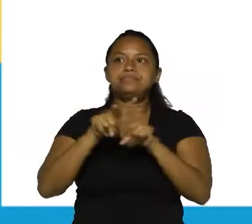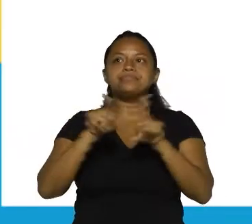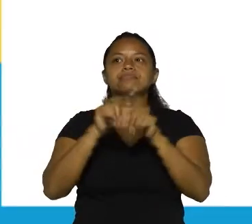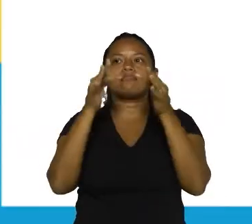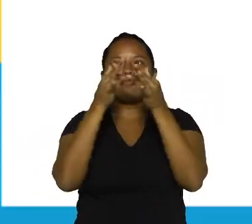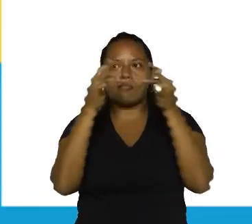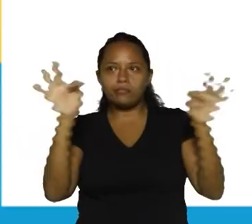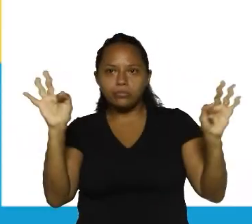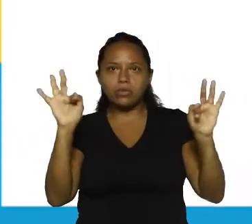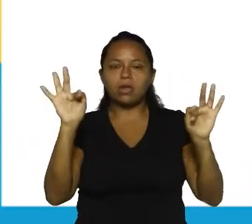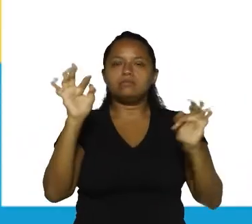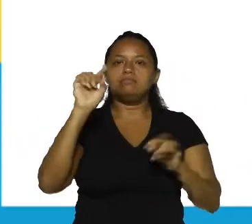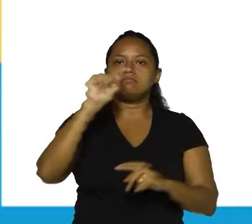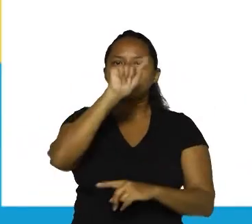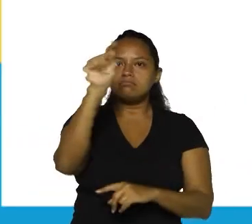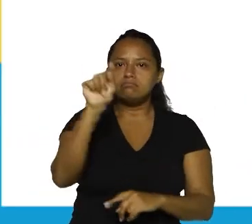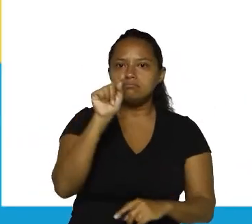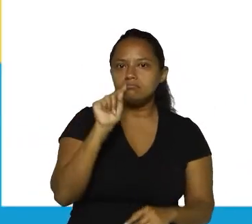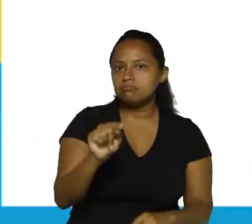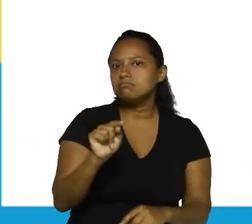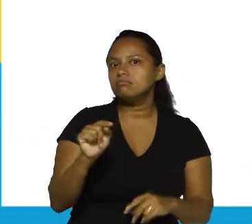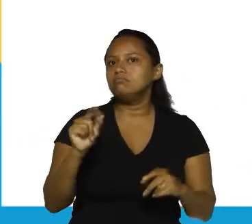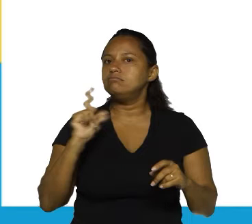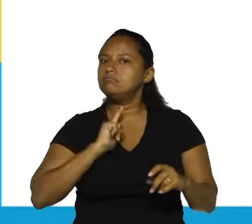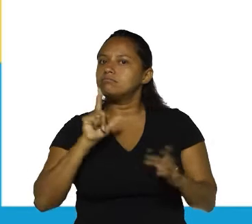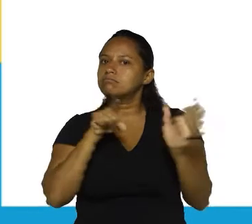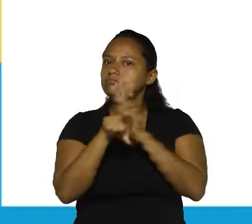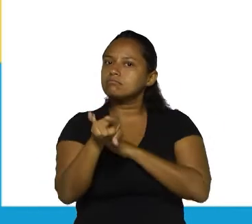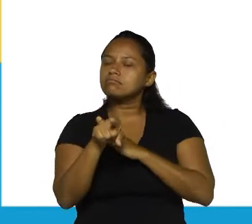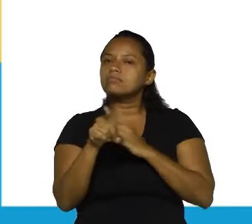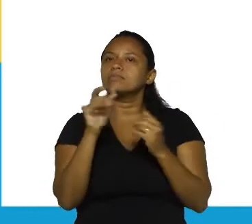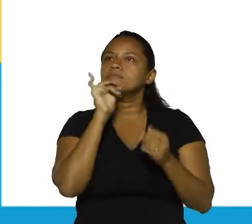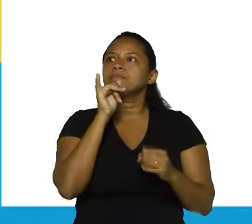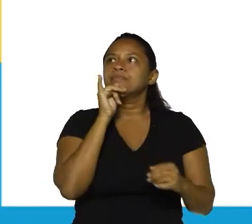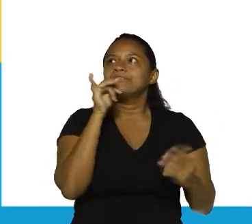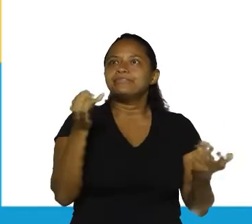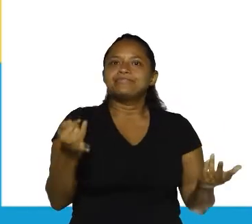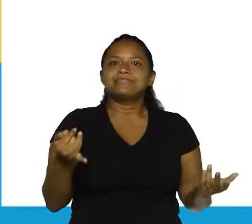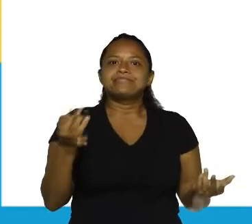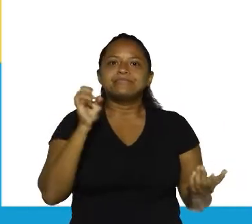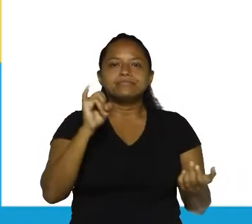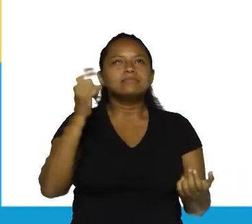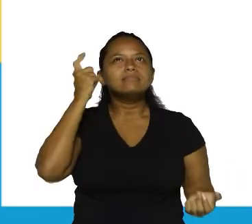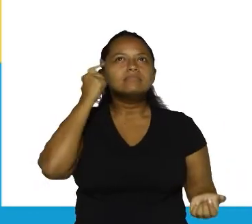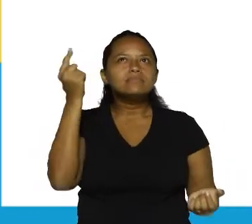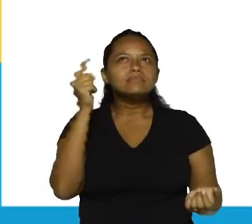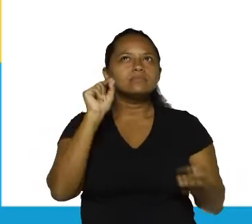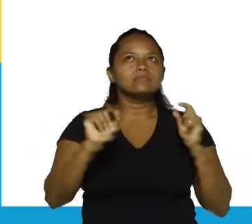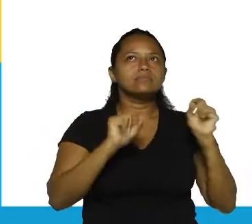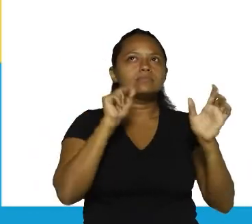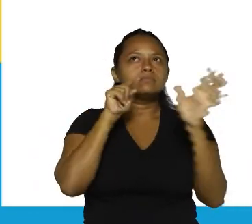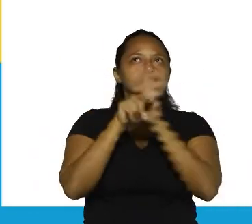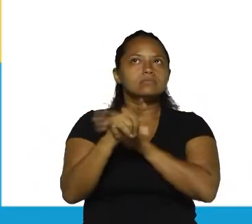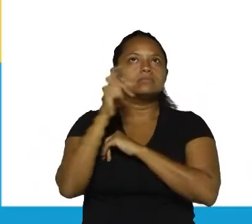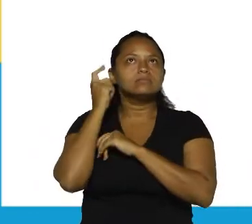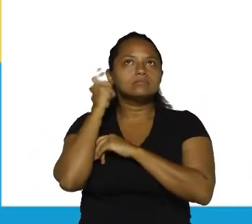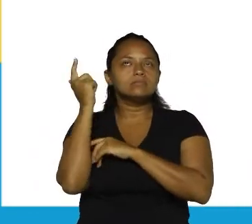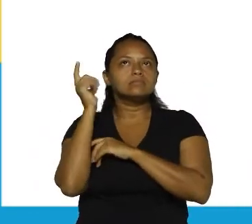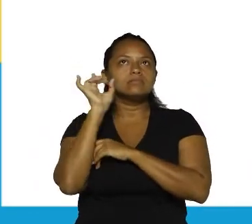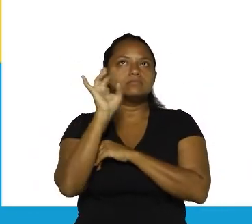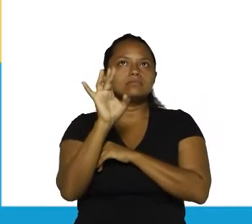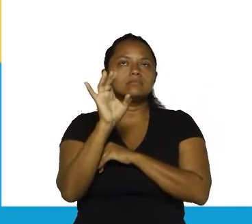é uma pergunta. A questão é que, normalmente, quando nós pensamos em perguntas, nós